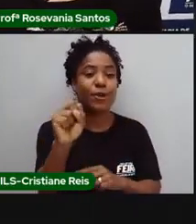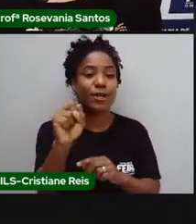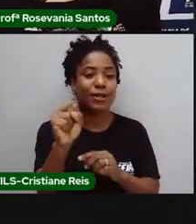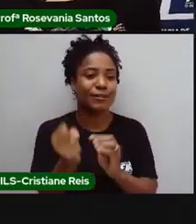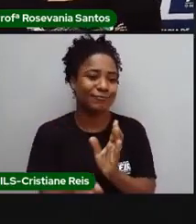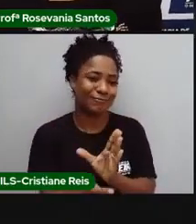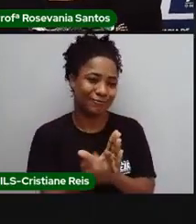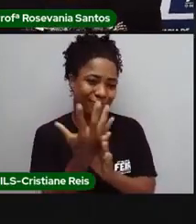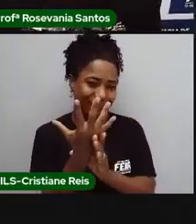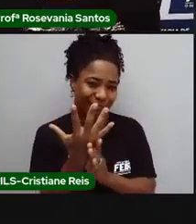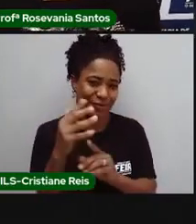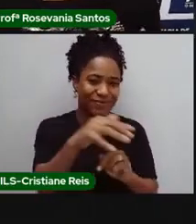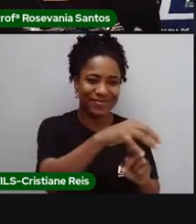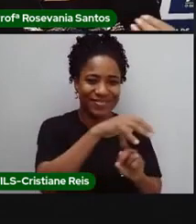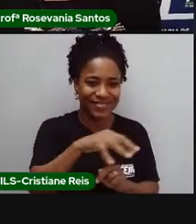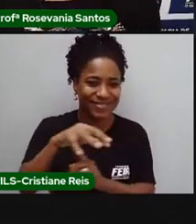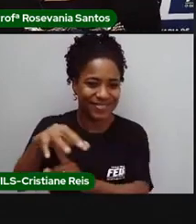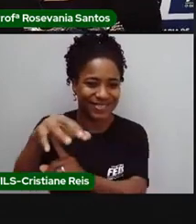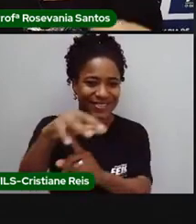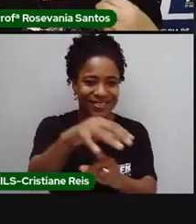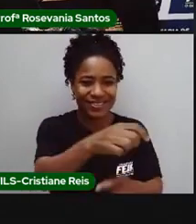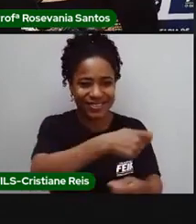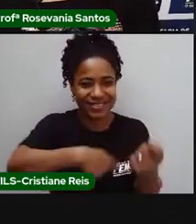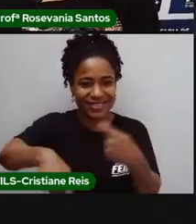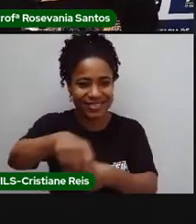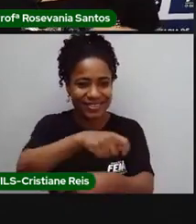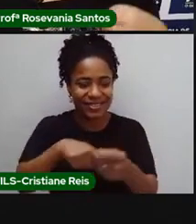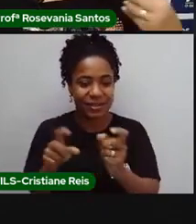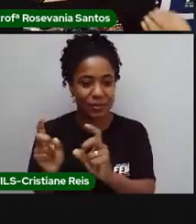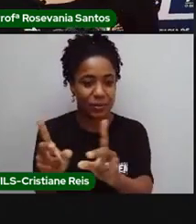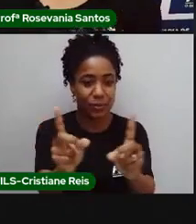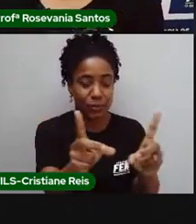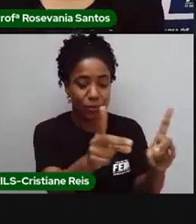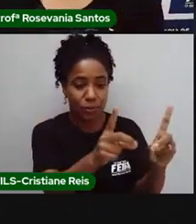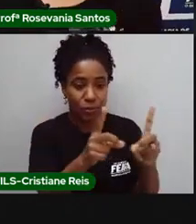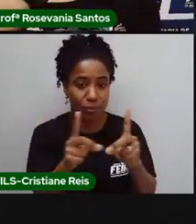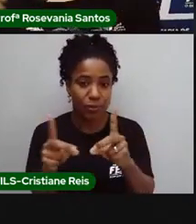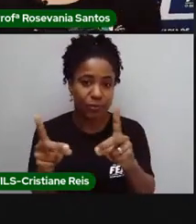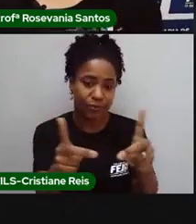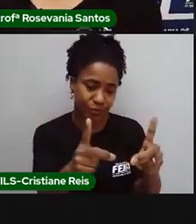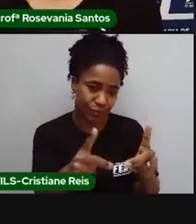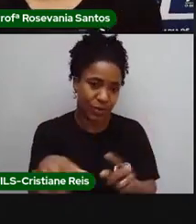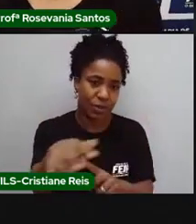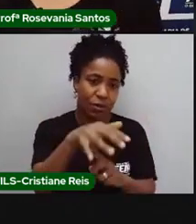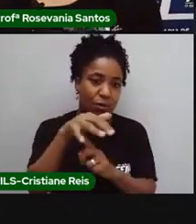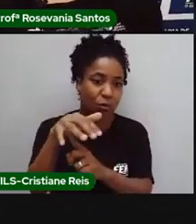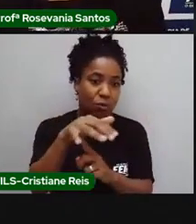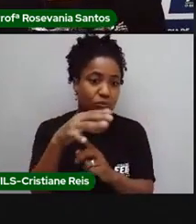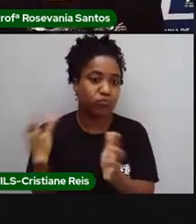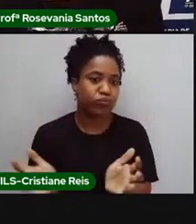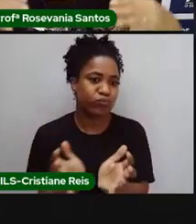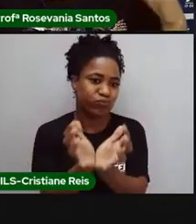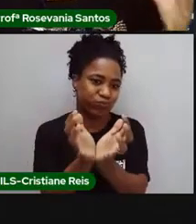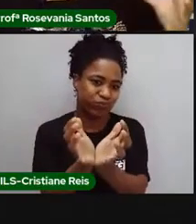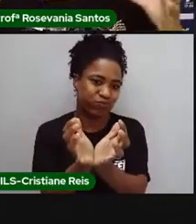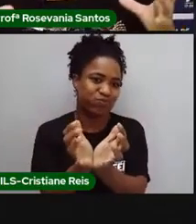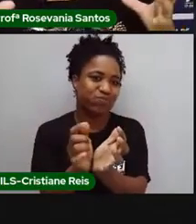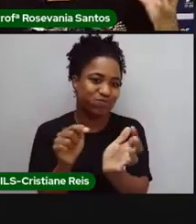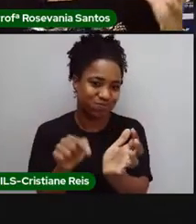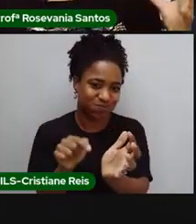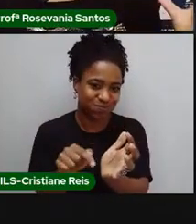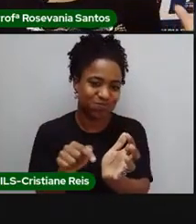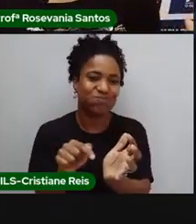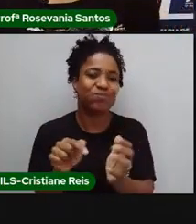Então, o setor terciário, ele é o setor que abrange, né, o comércio e o serviço. E o que que